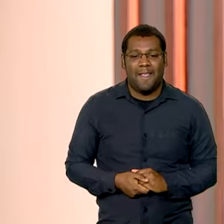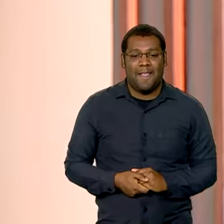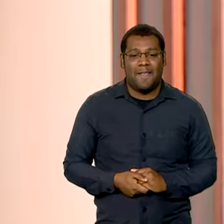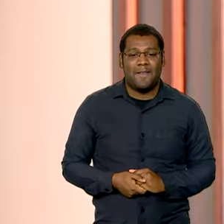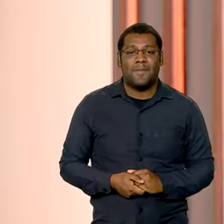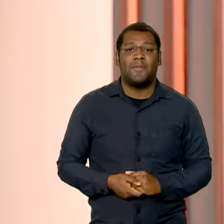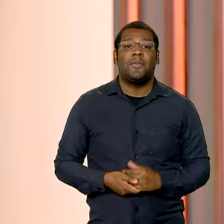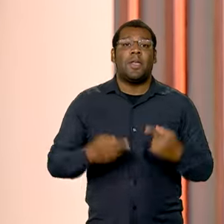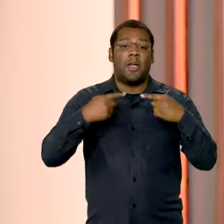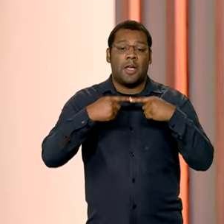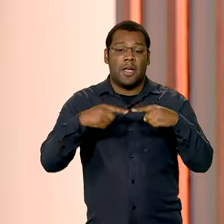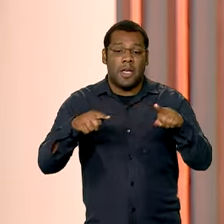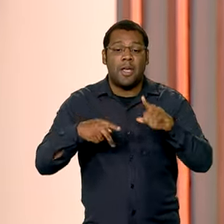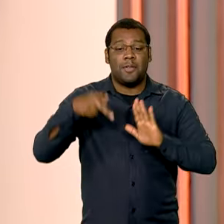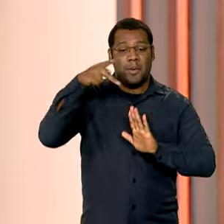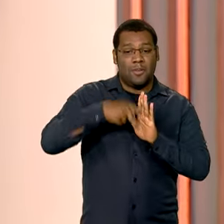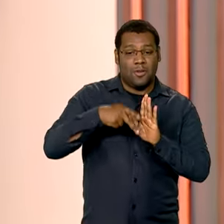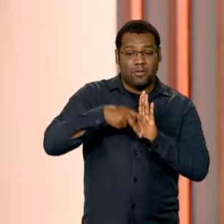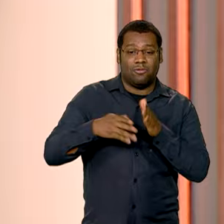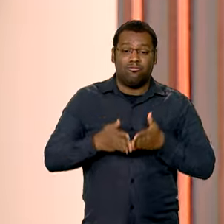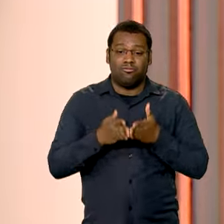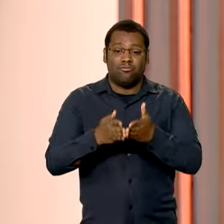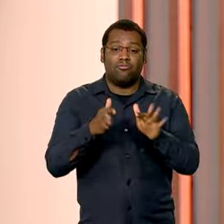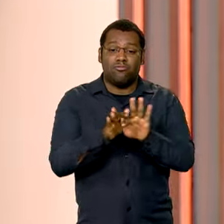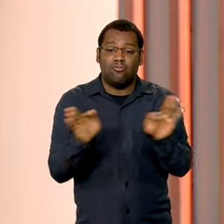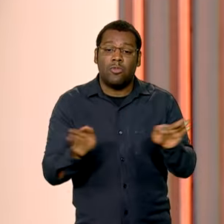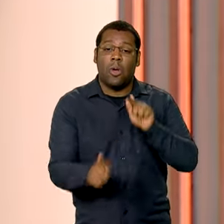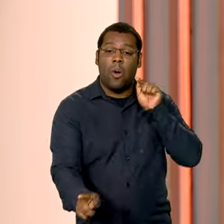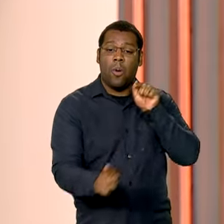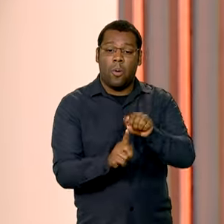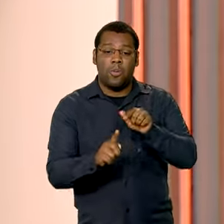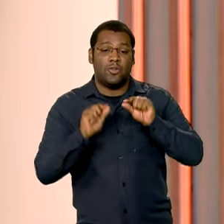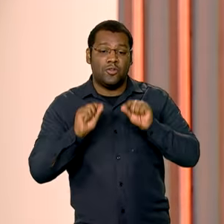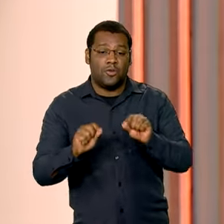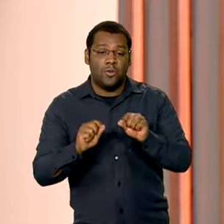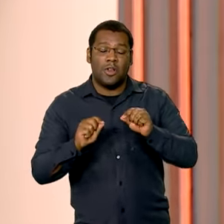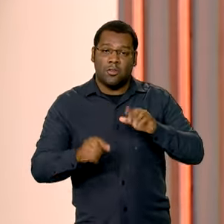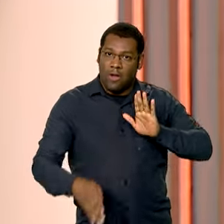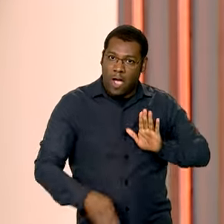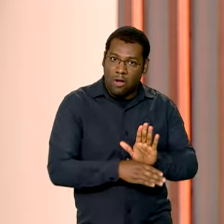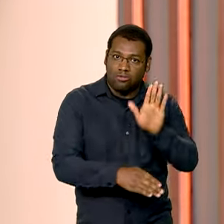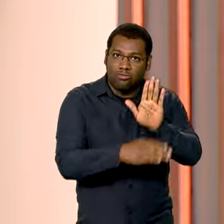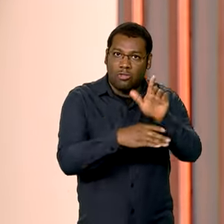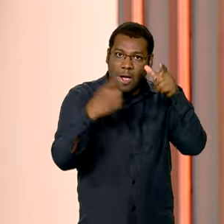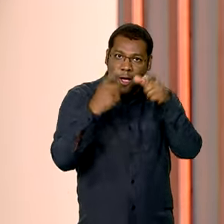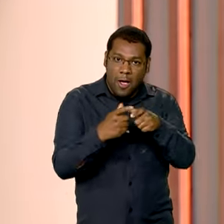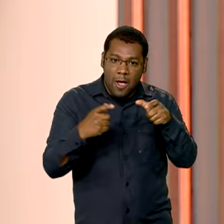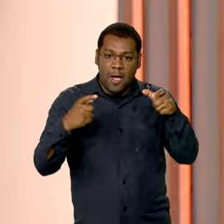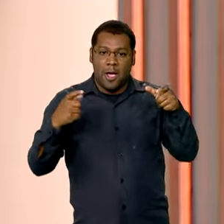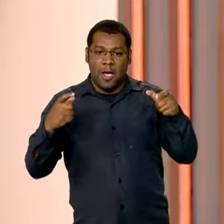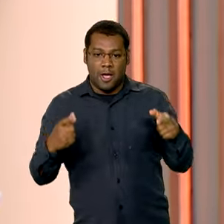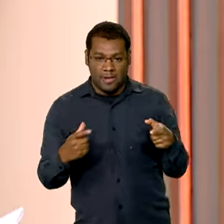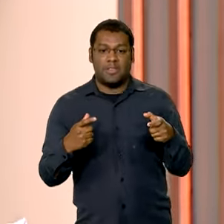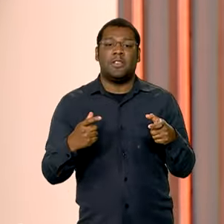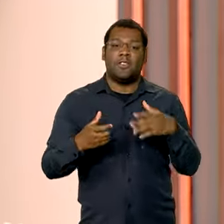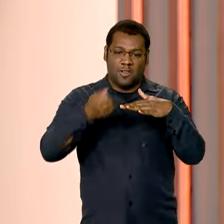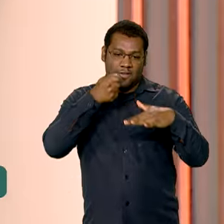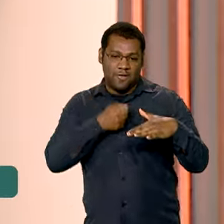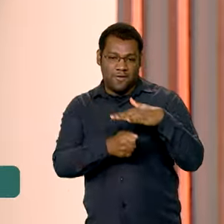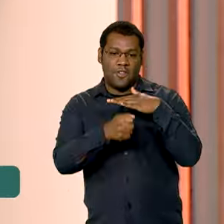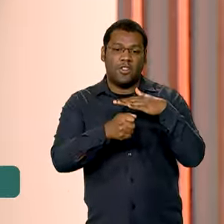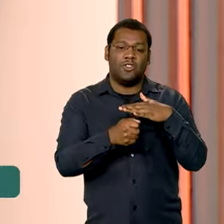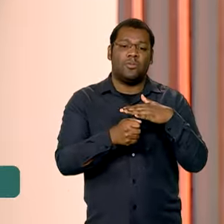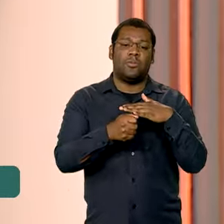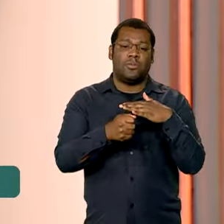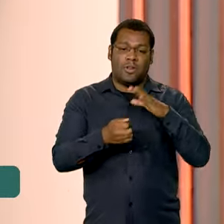E olha, foi lançado o programa Navegue Simples. O objetivo é recuperar, ampliar e desburocratizar investimentos